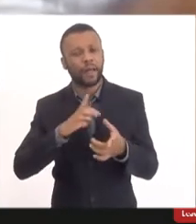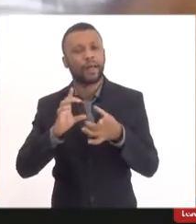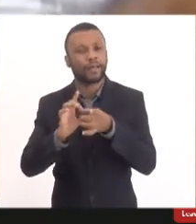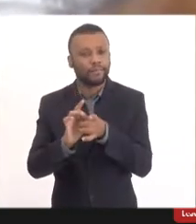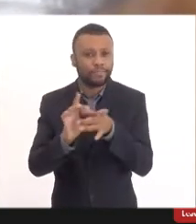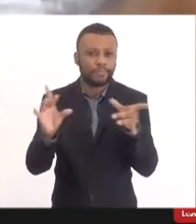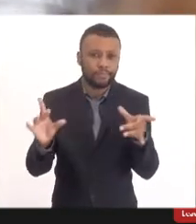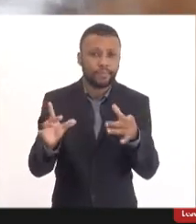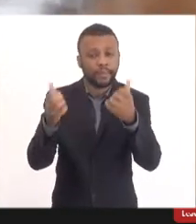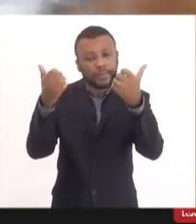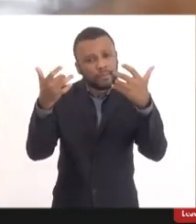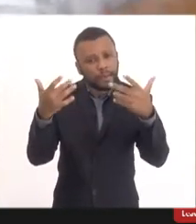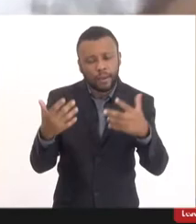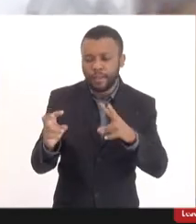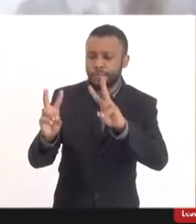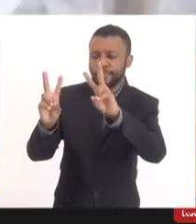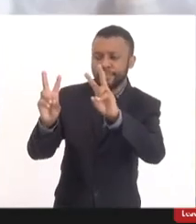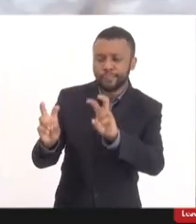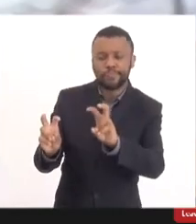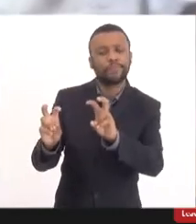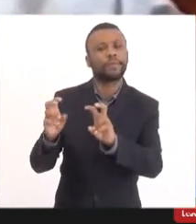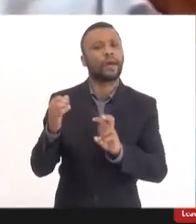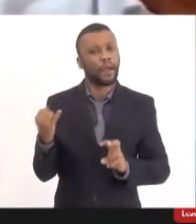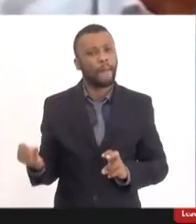desse tema, que realmente é de extrema importância.